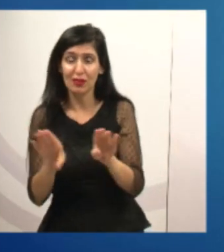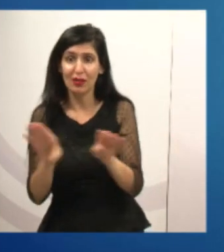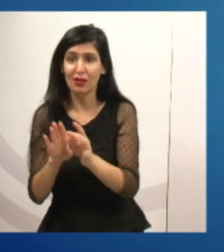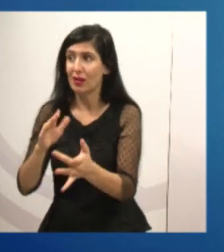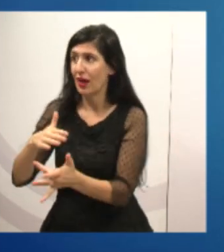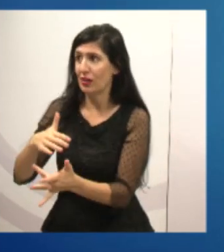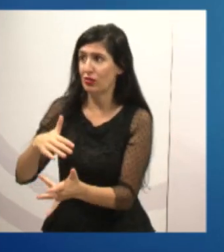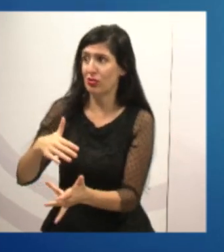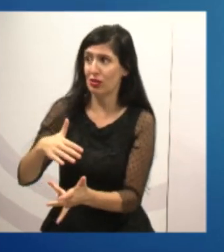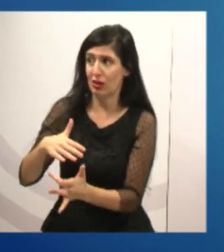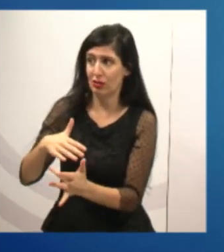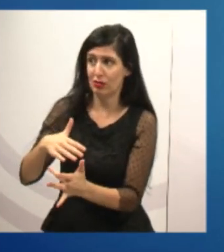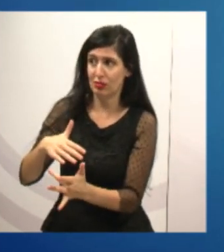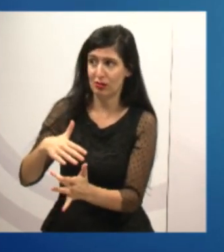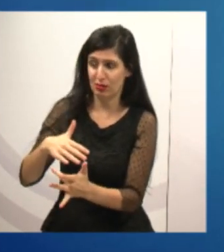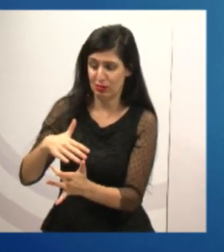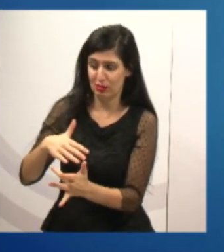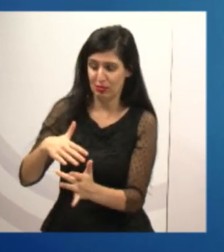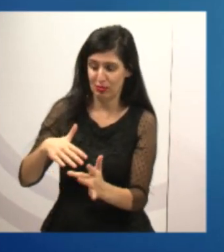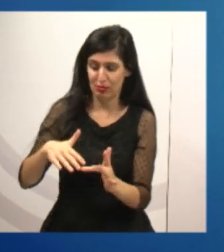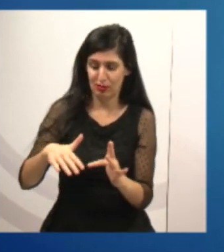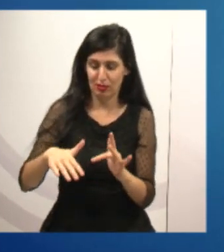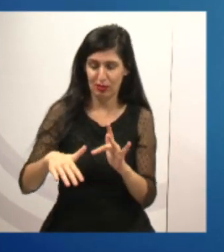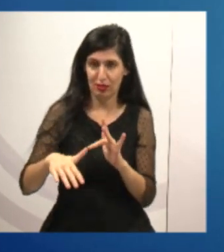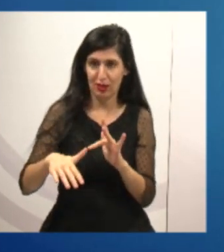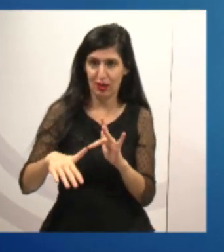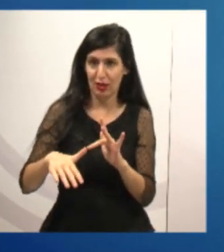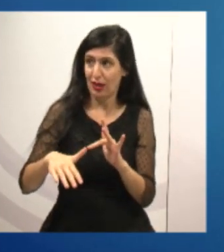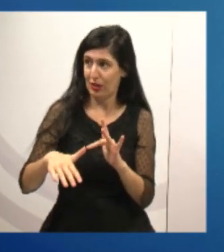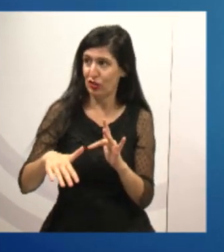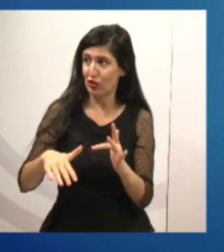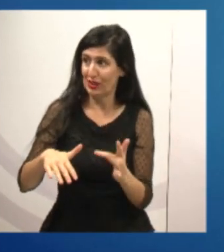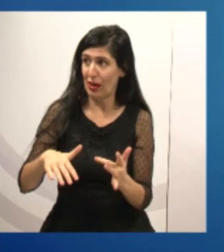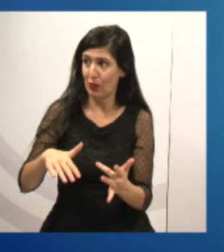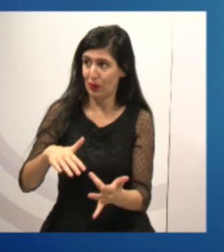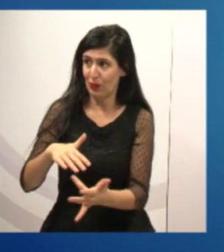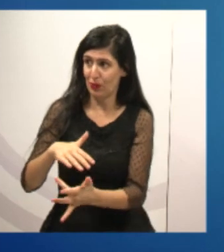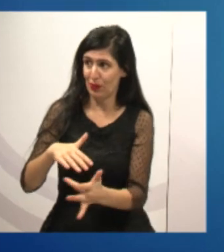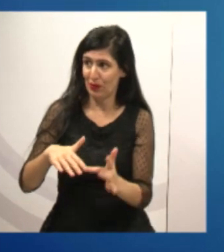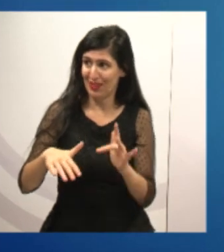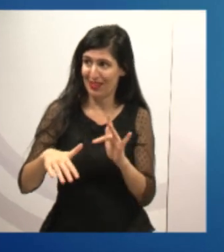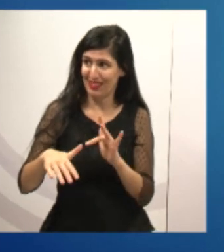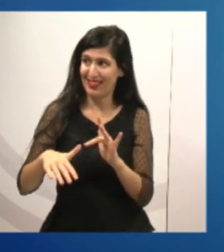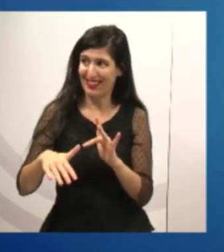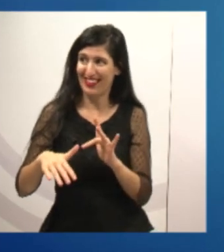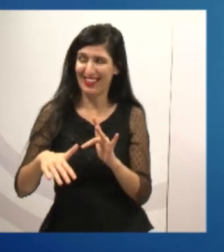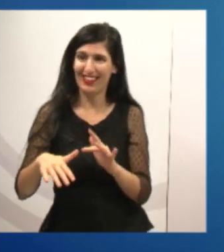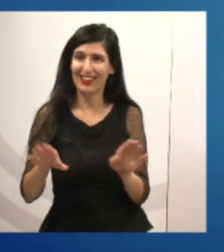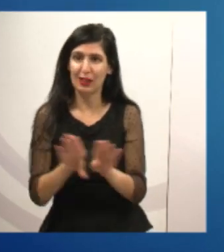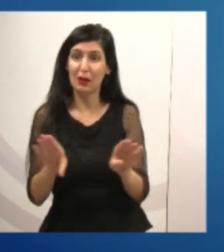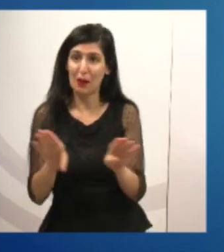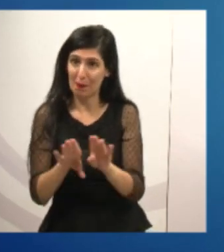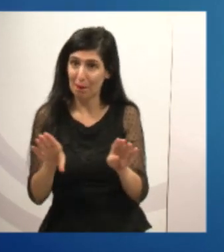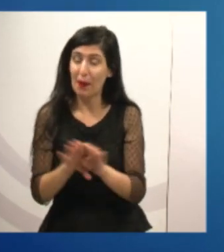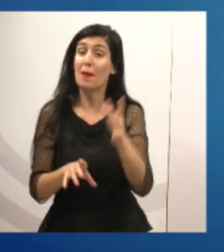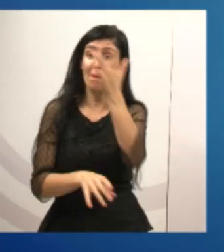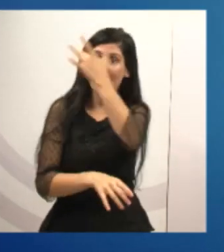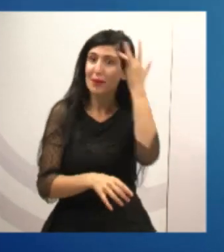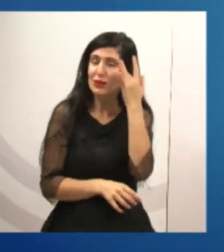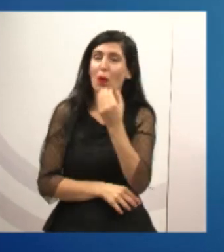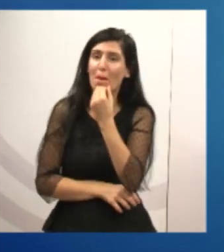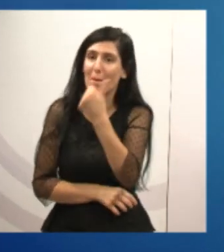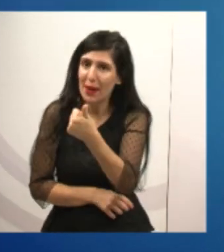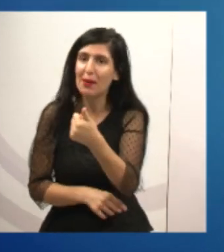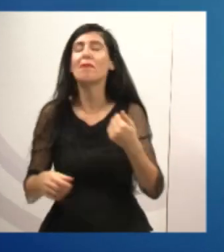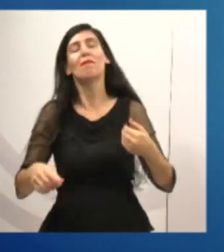rede social e sempre digo assim, que acompanhe os nossos trabalhos porque pessoas do bem participam da